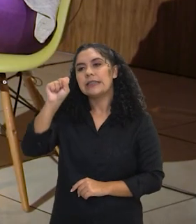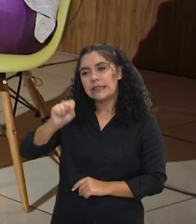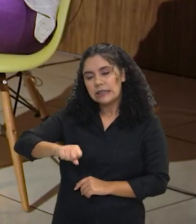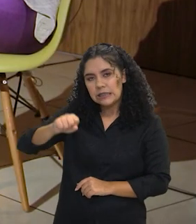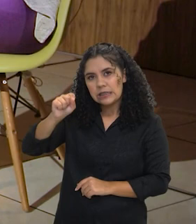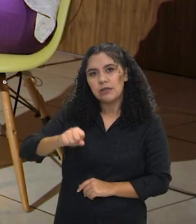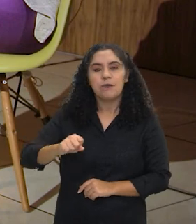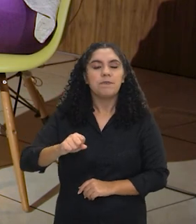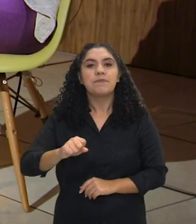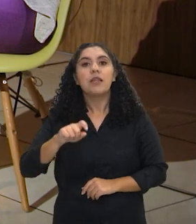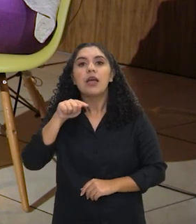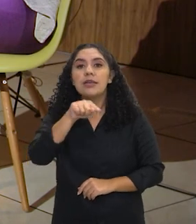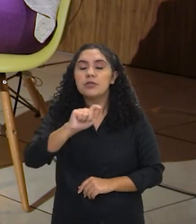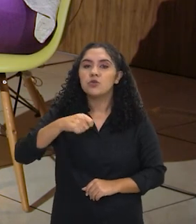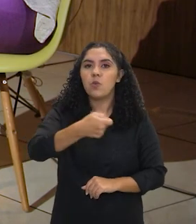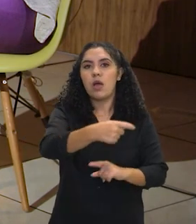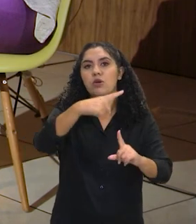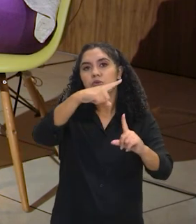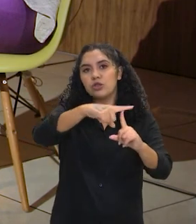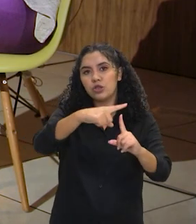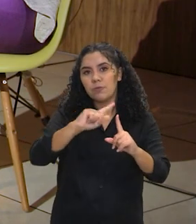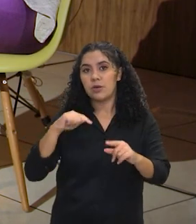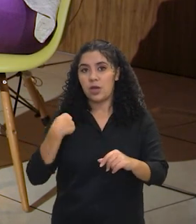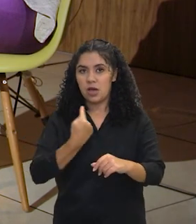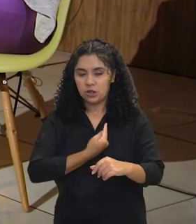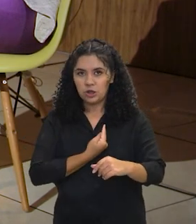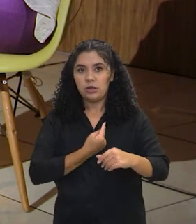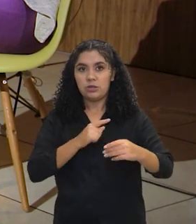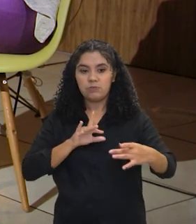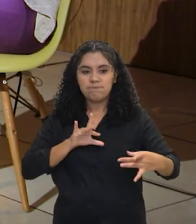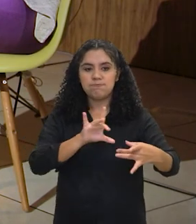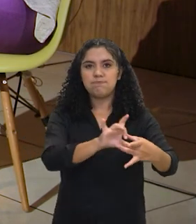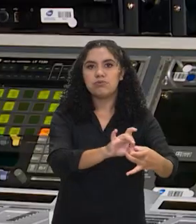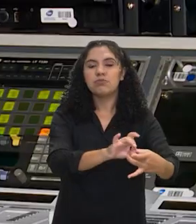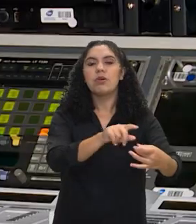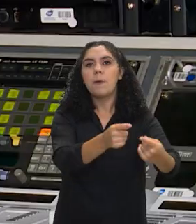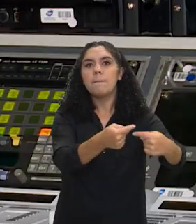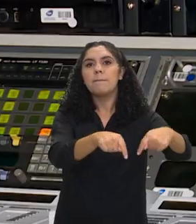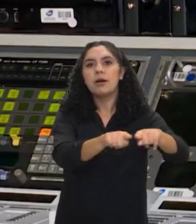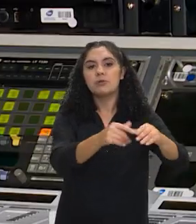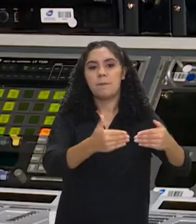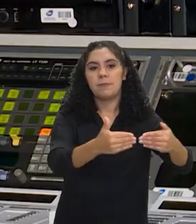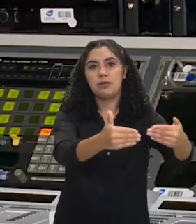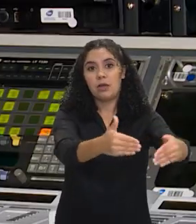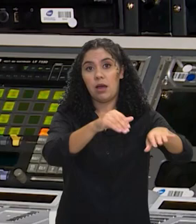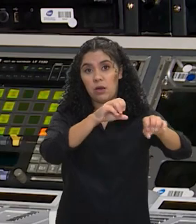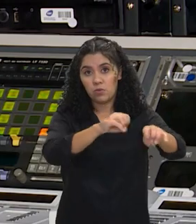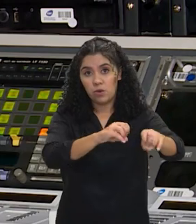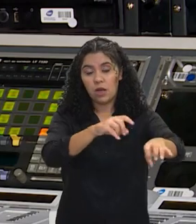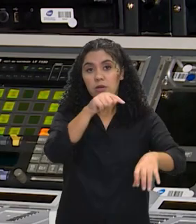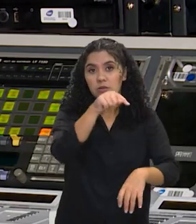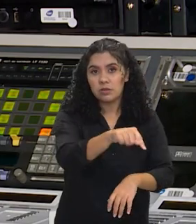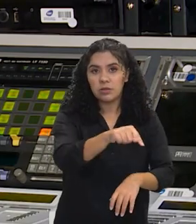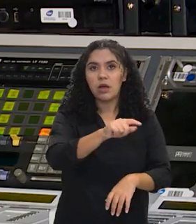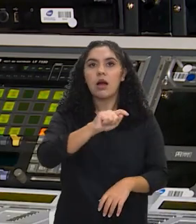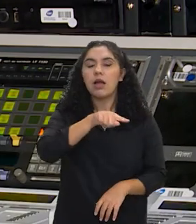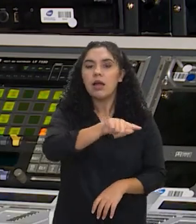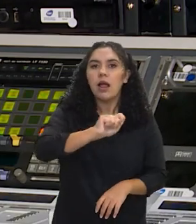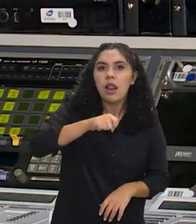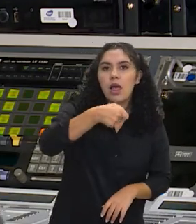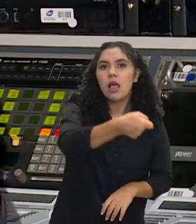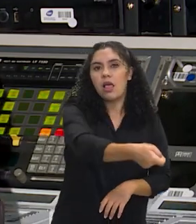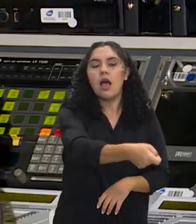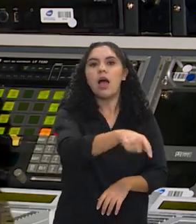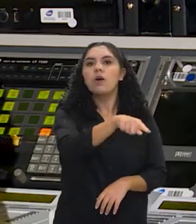educação midiática é um tema que a gente tem trabalhado junto com o Ministério da Educação. E o Ministério da Educação, ele é um